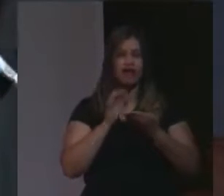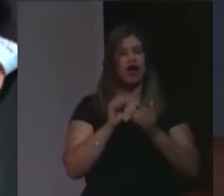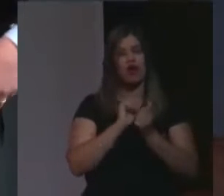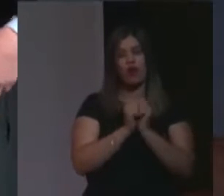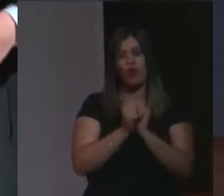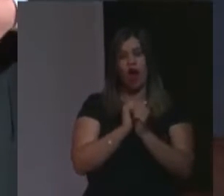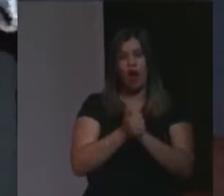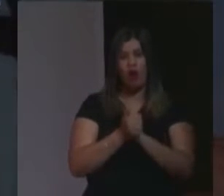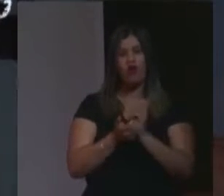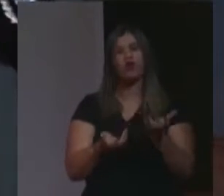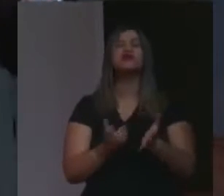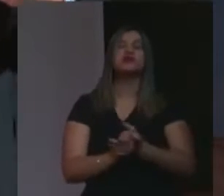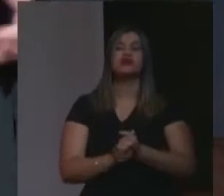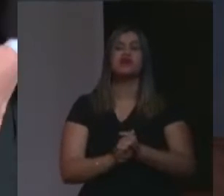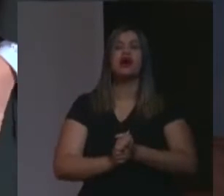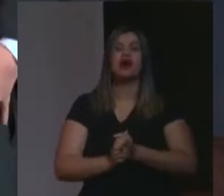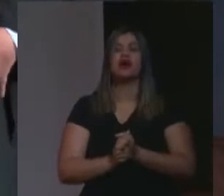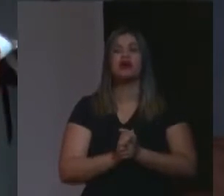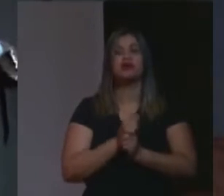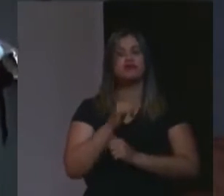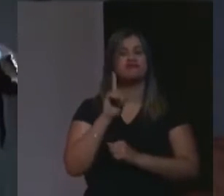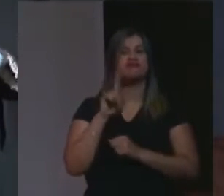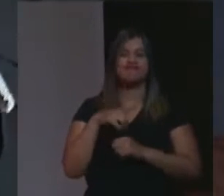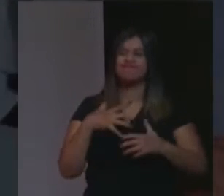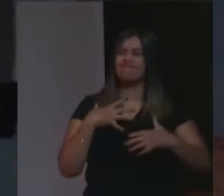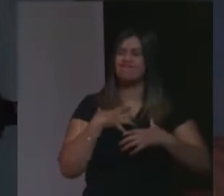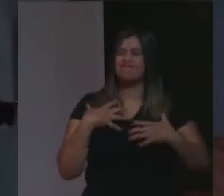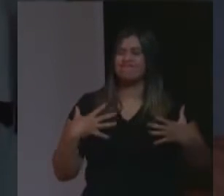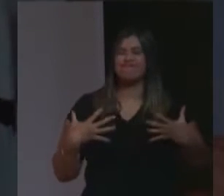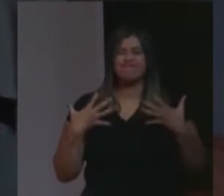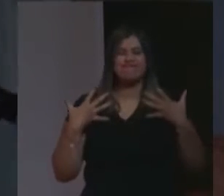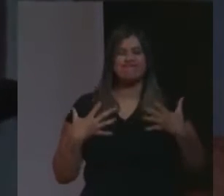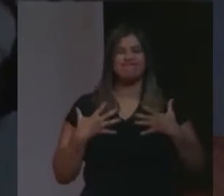e que foi para mim um motivo de grande alegria.